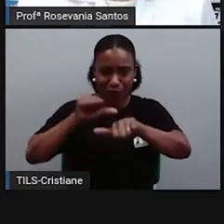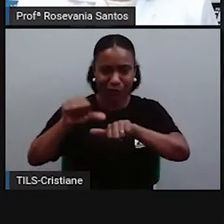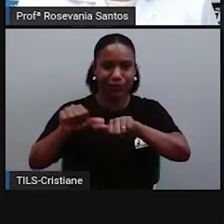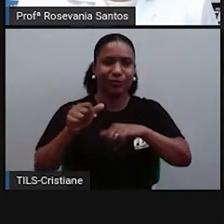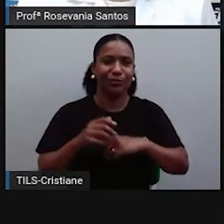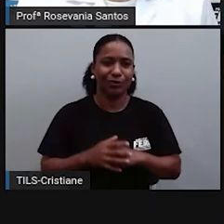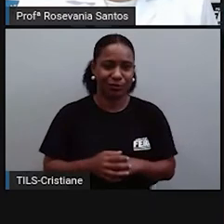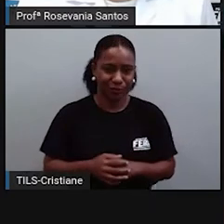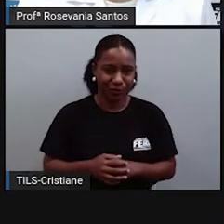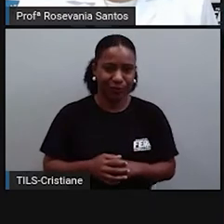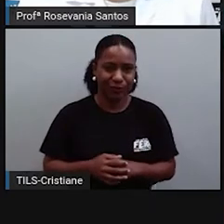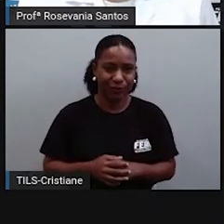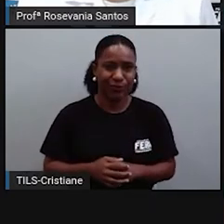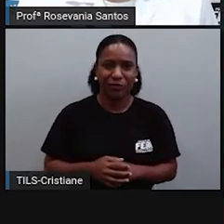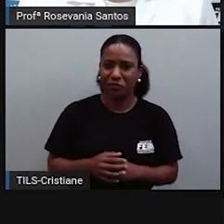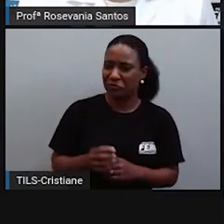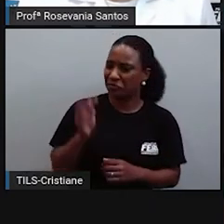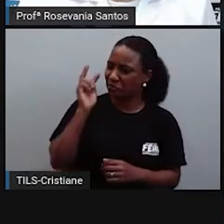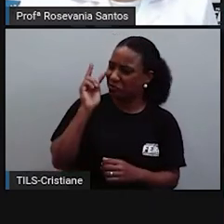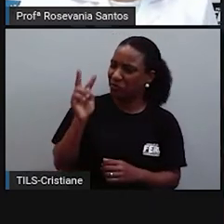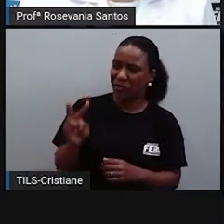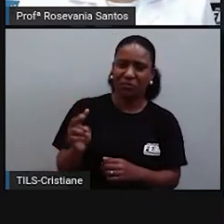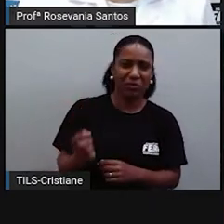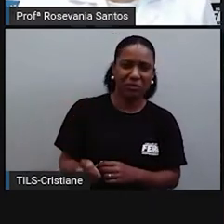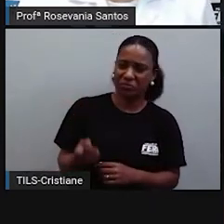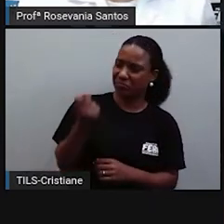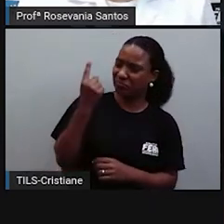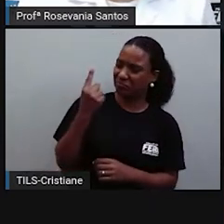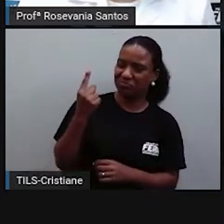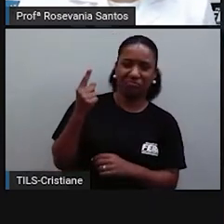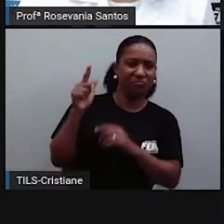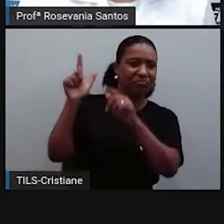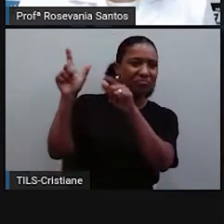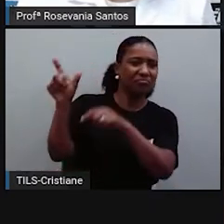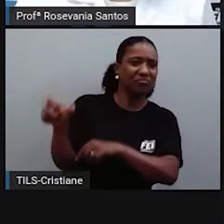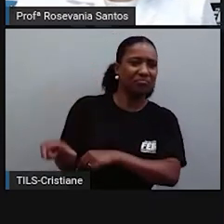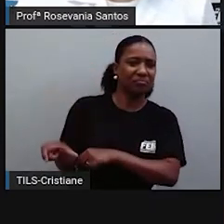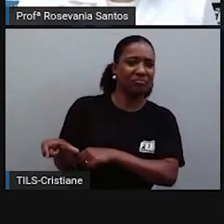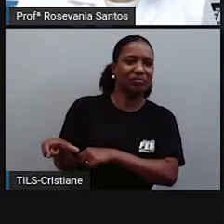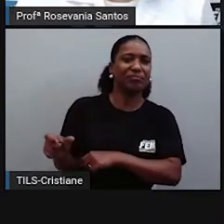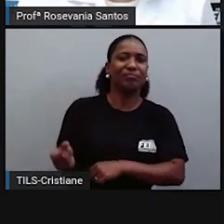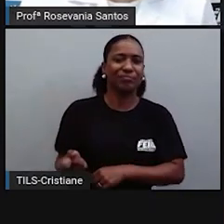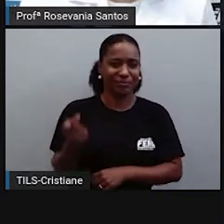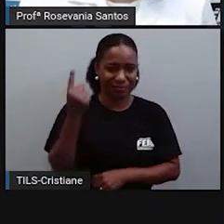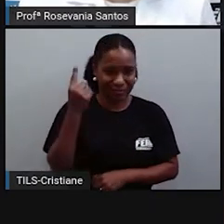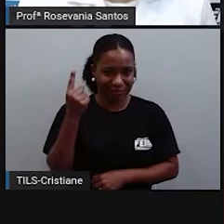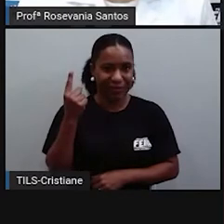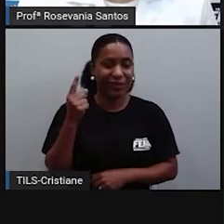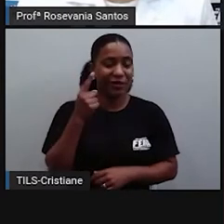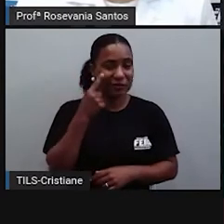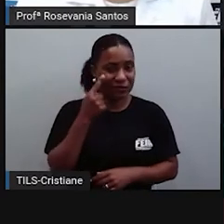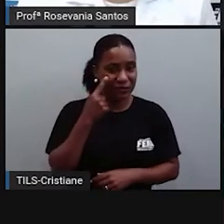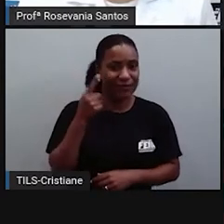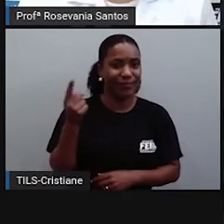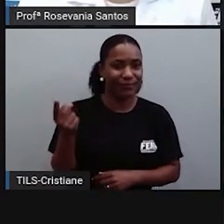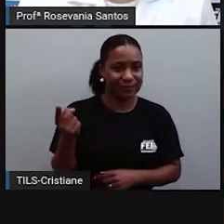né? Com muita estranheza e curiosidade com que eles queriam chegar. Depois houve todas aquelas trocas, né?